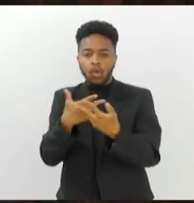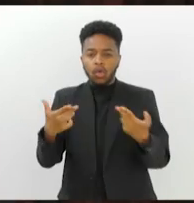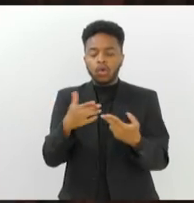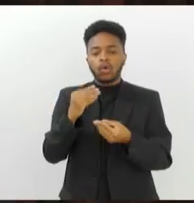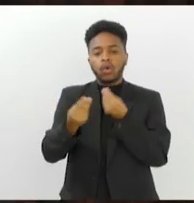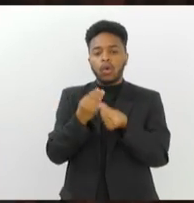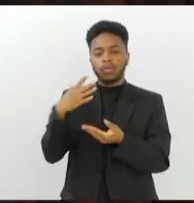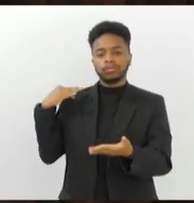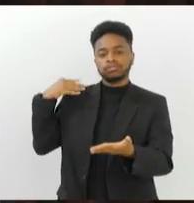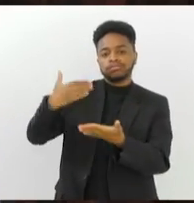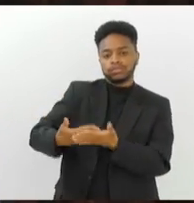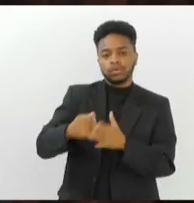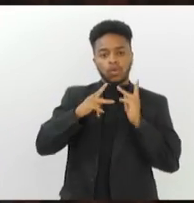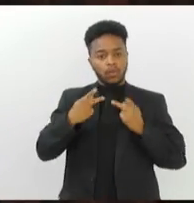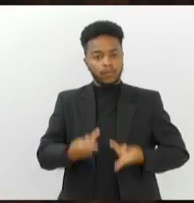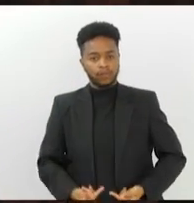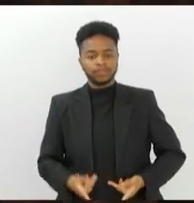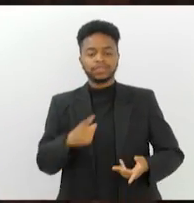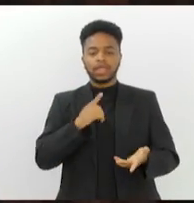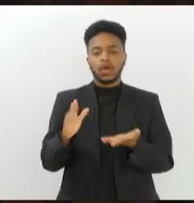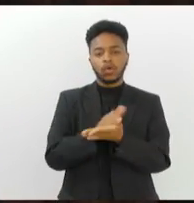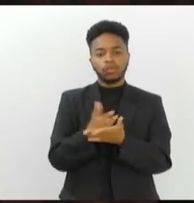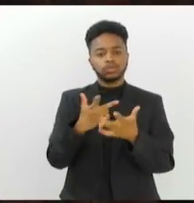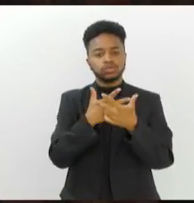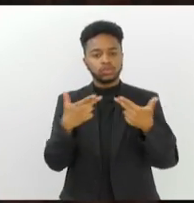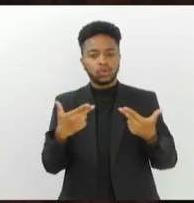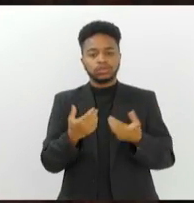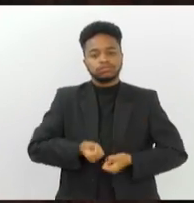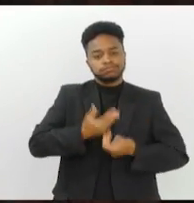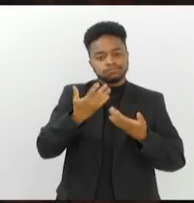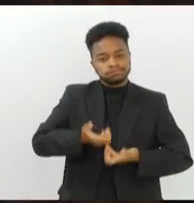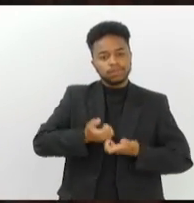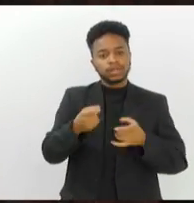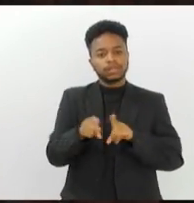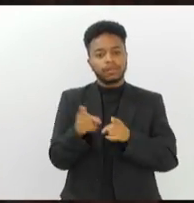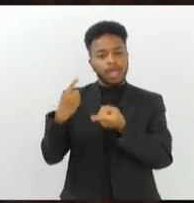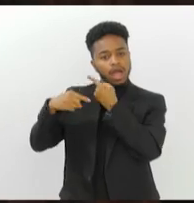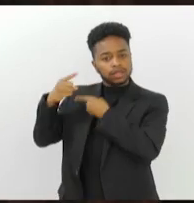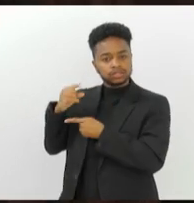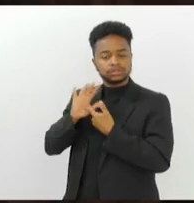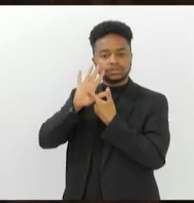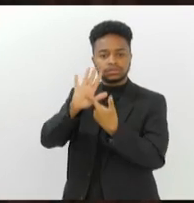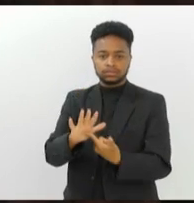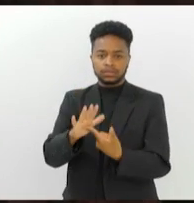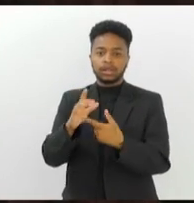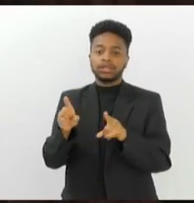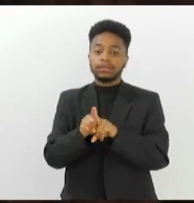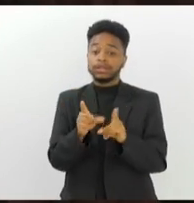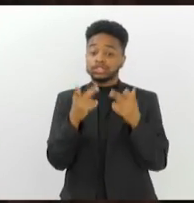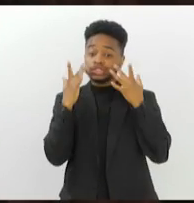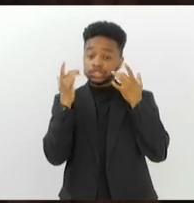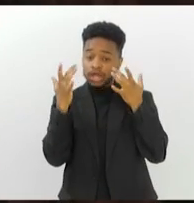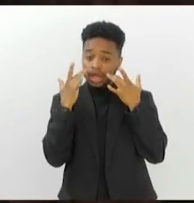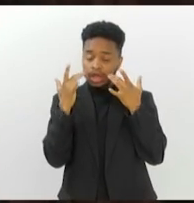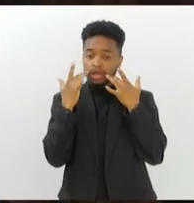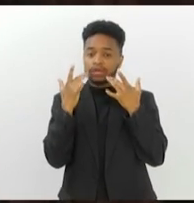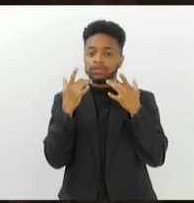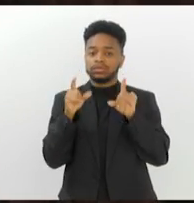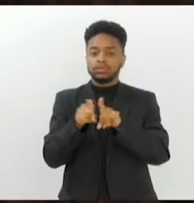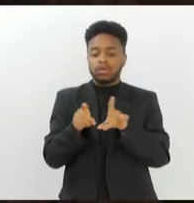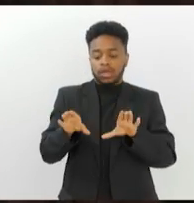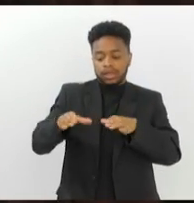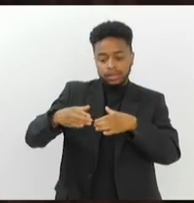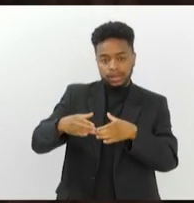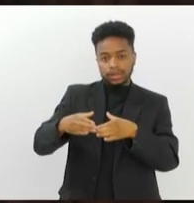a nossa trajetória. Situações de comicidade, situações de depoimento, de ancestralidade. Esses espetáculos, e assim, e a companhia,